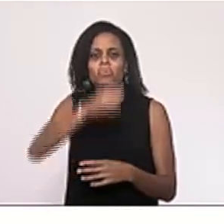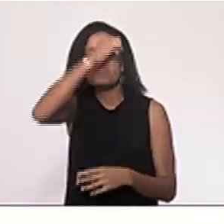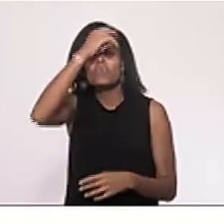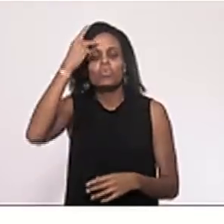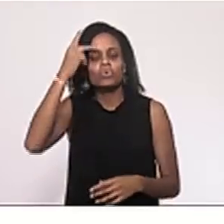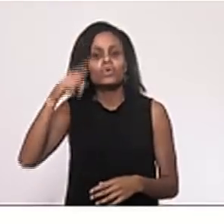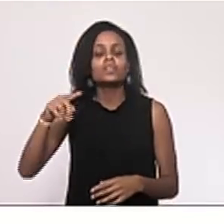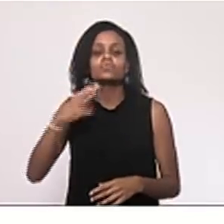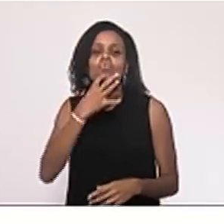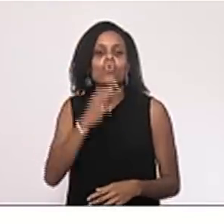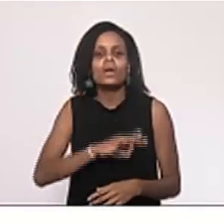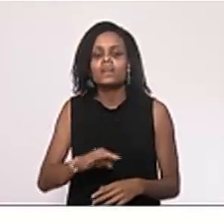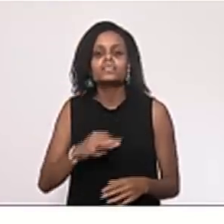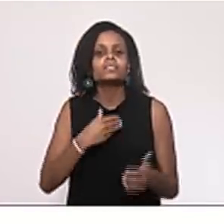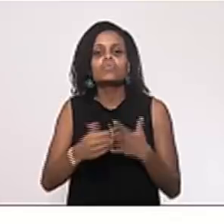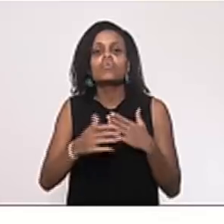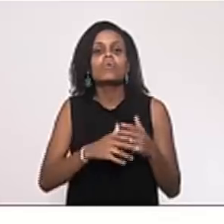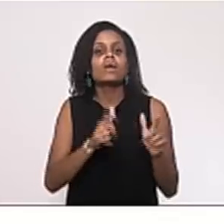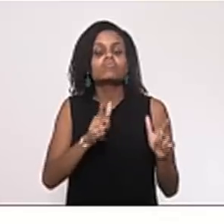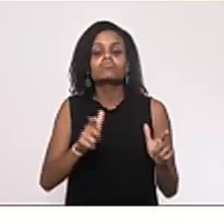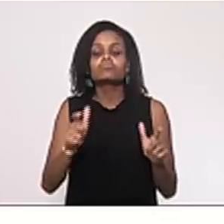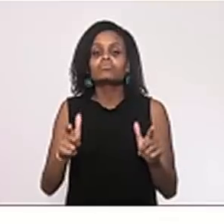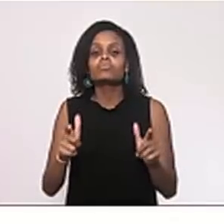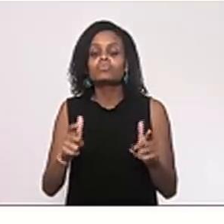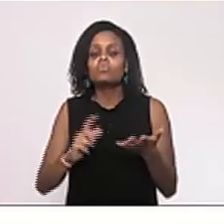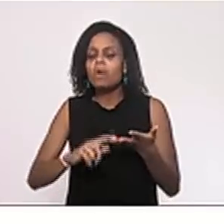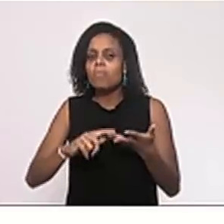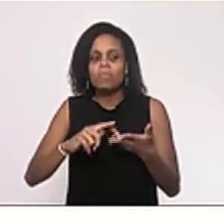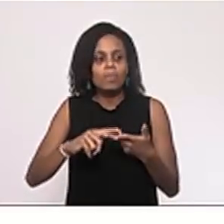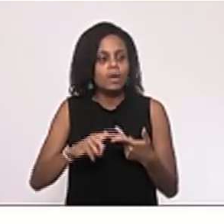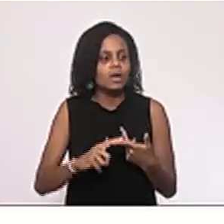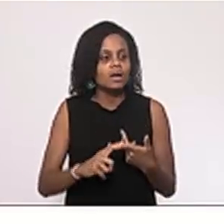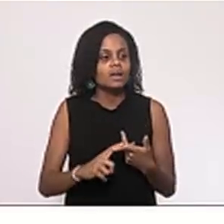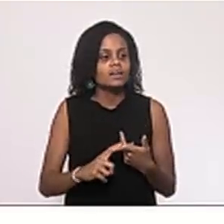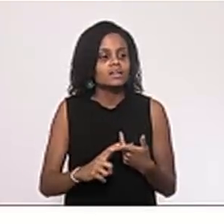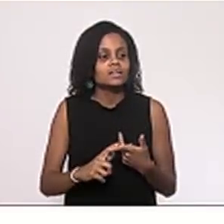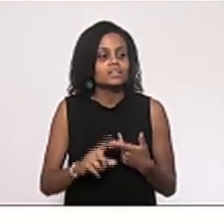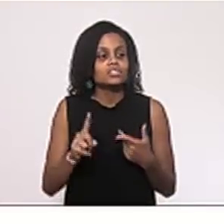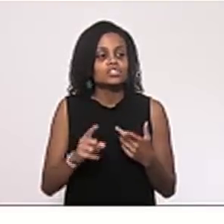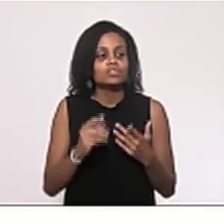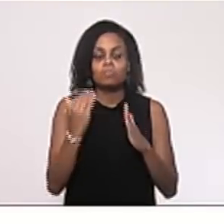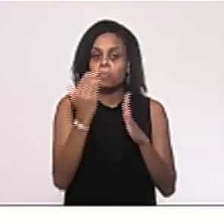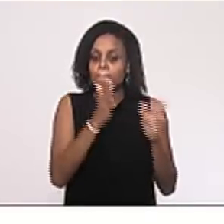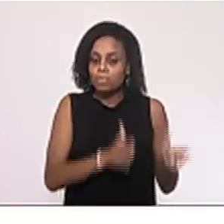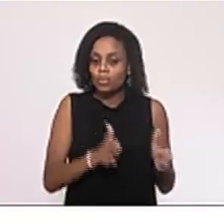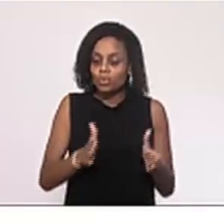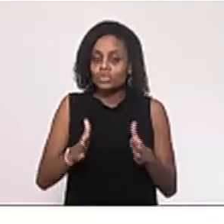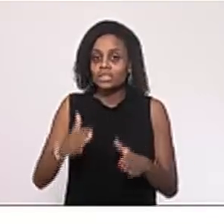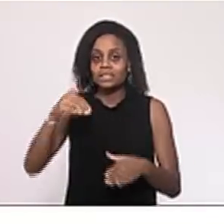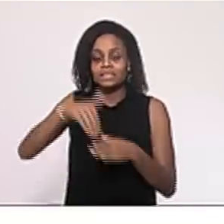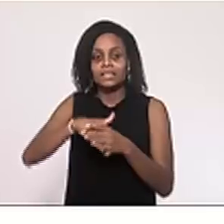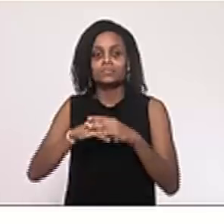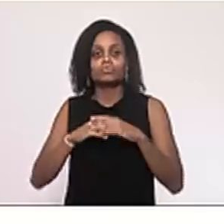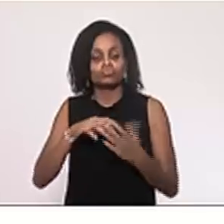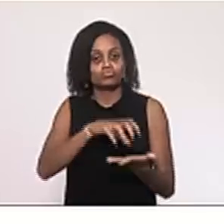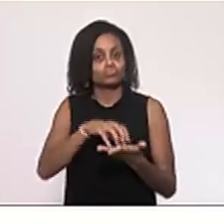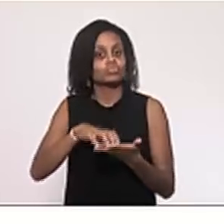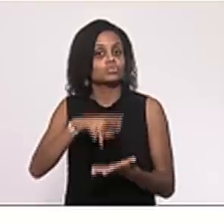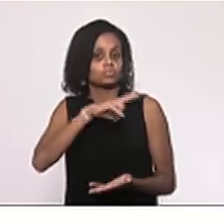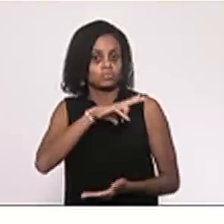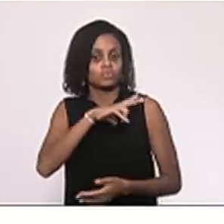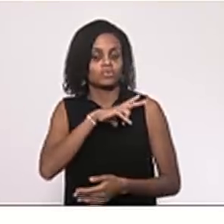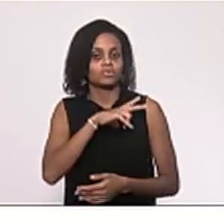Eles desconhecem qualquer tipo, qualquer tipo de processo dentro do ambiente privado. Então, aqui,